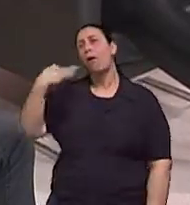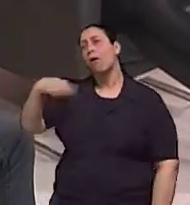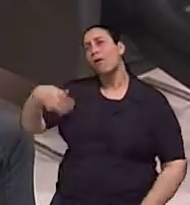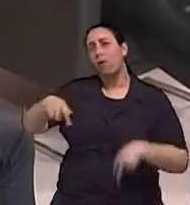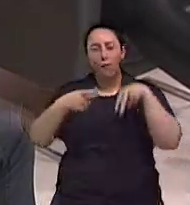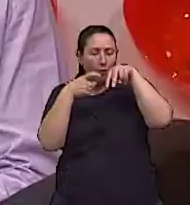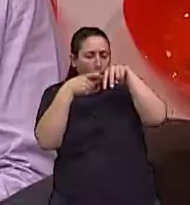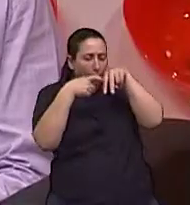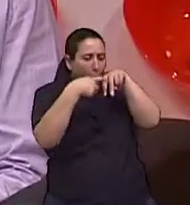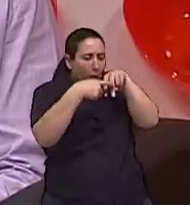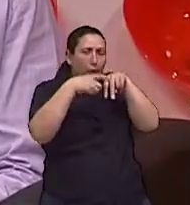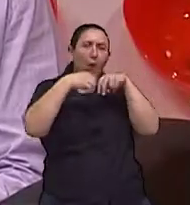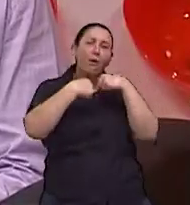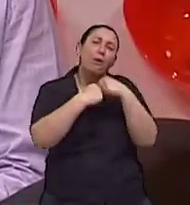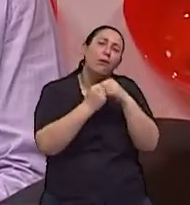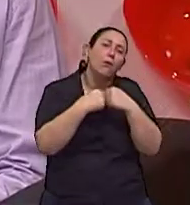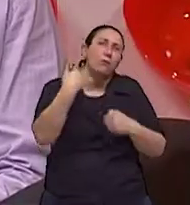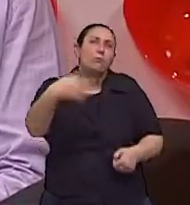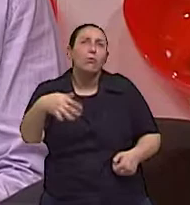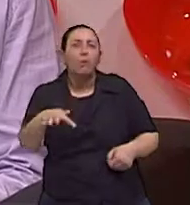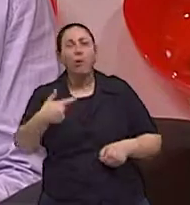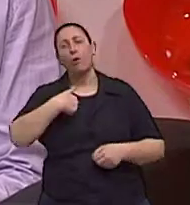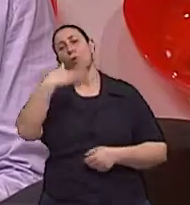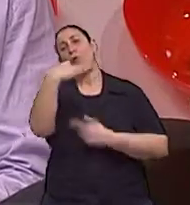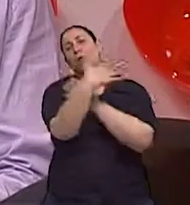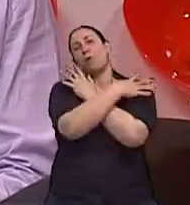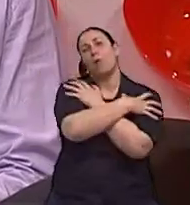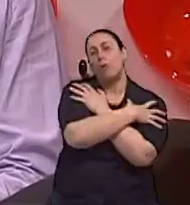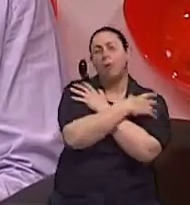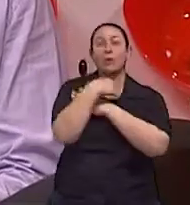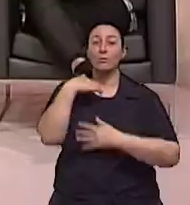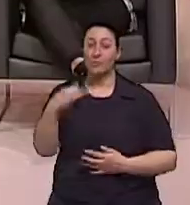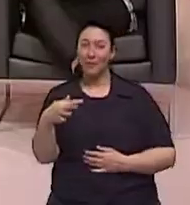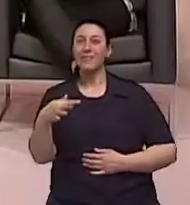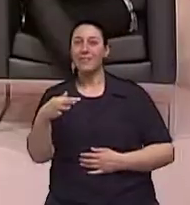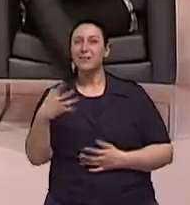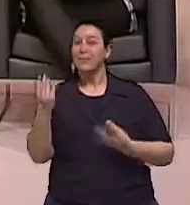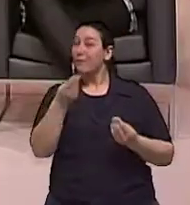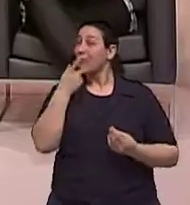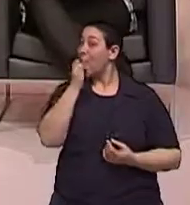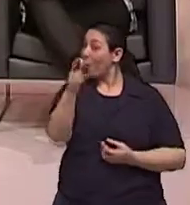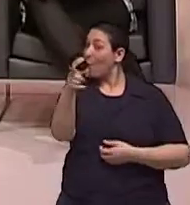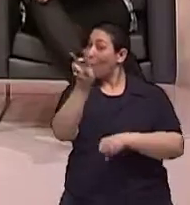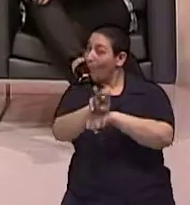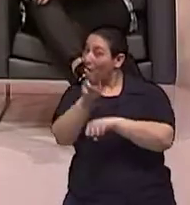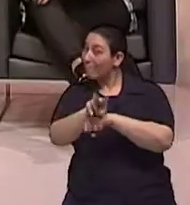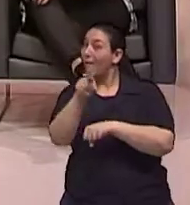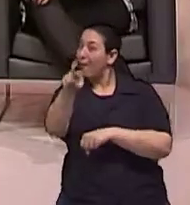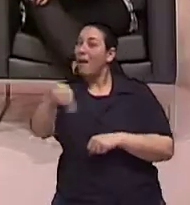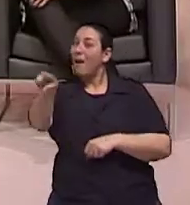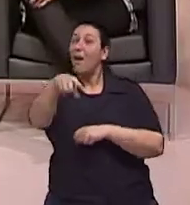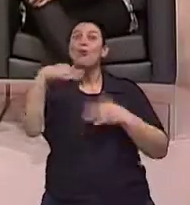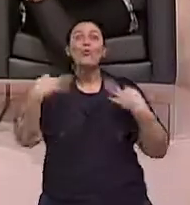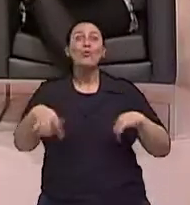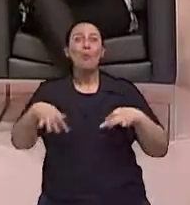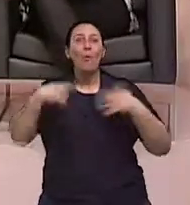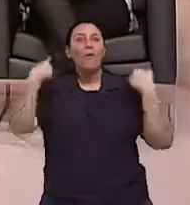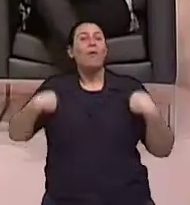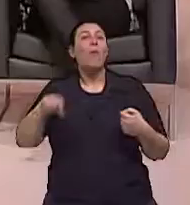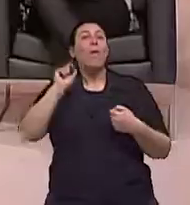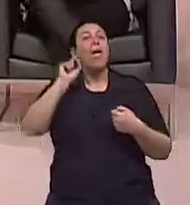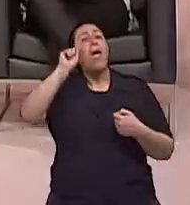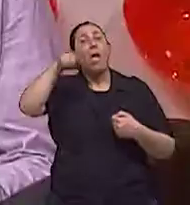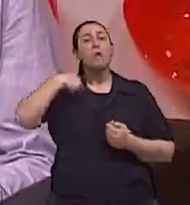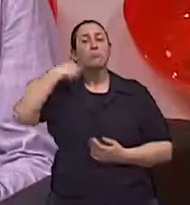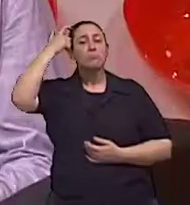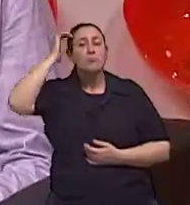minha dor no braço que nem eu digo para as minhas lá do teatro não, essa dor não é tua, ela só está passando por aí É verdade Então essa